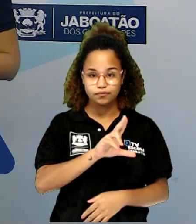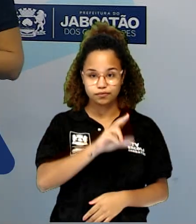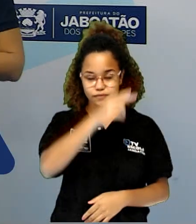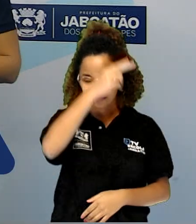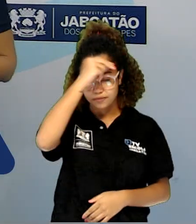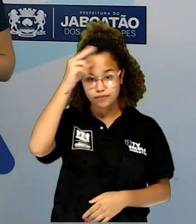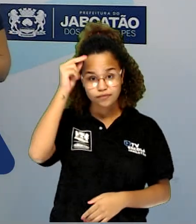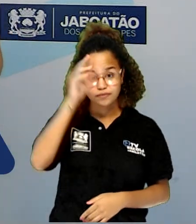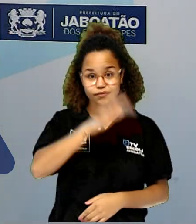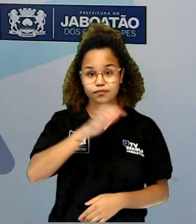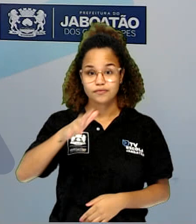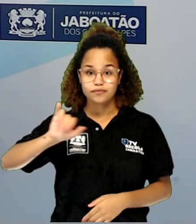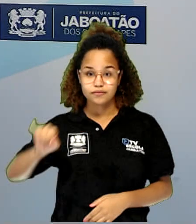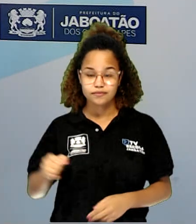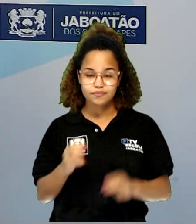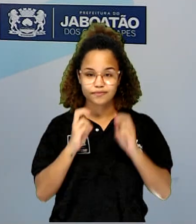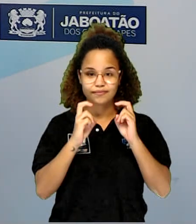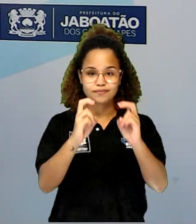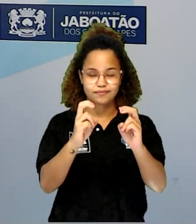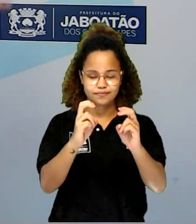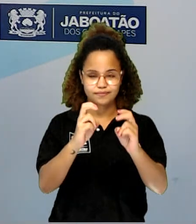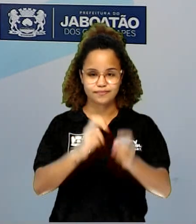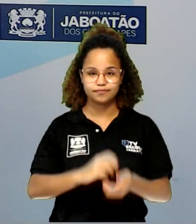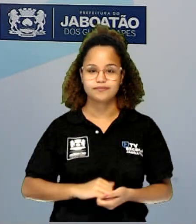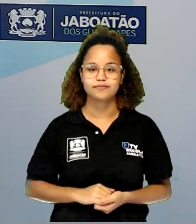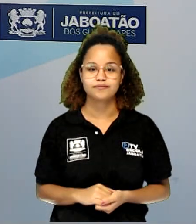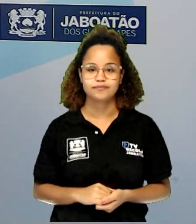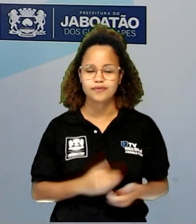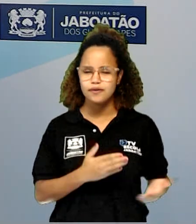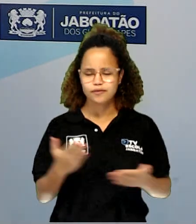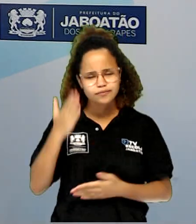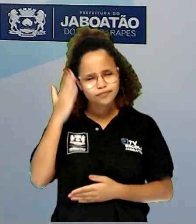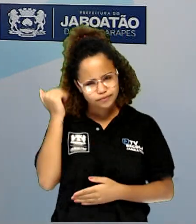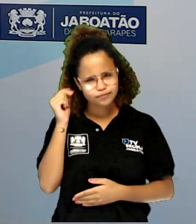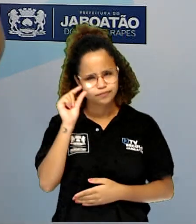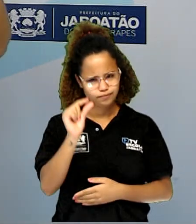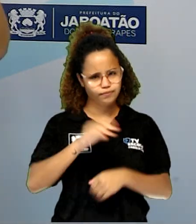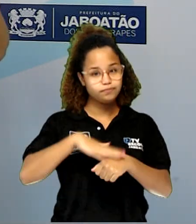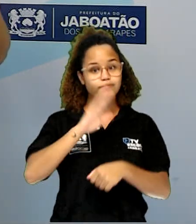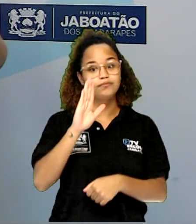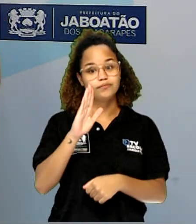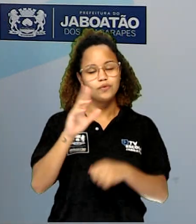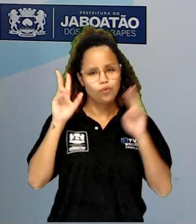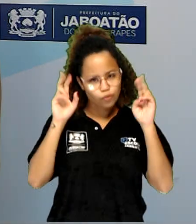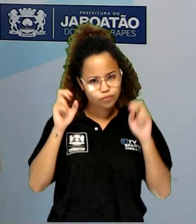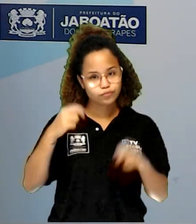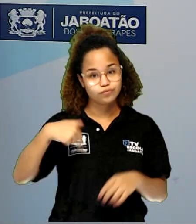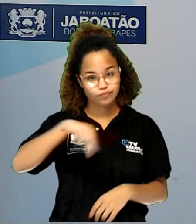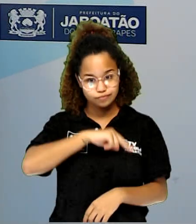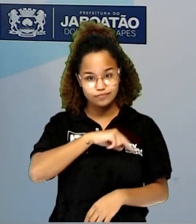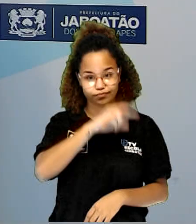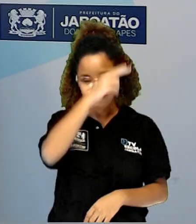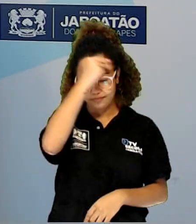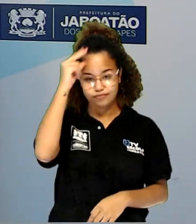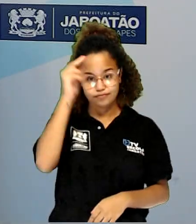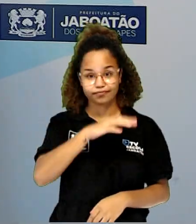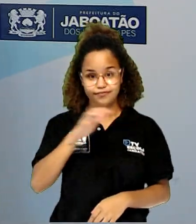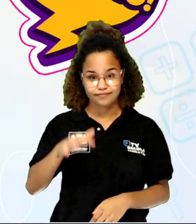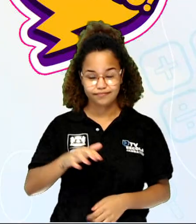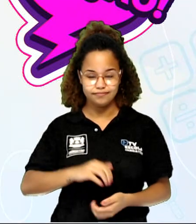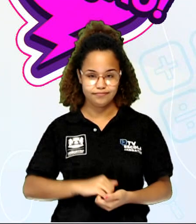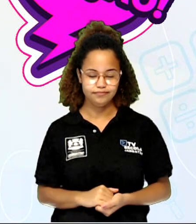do Jaboatão dos Guararapes. Vamos saber um pouco mais sobre o nosso município? Vem comigo! Contigo,